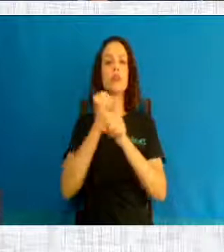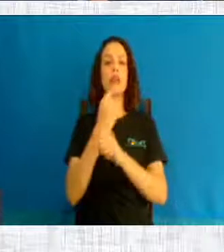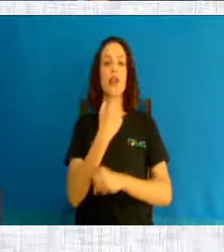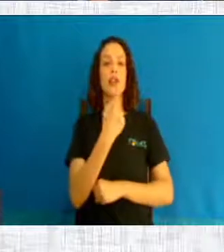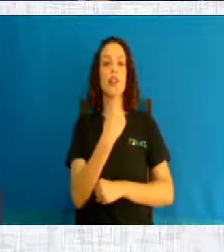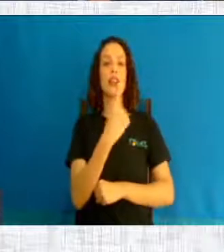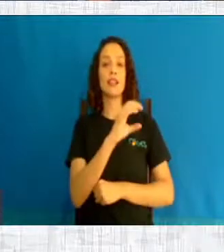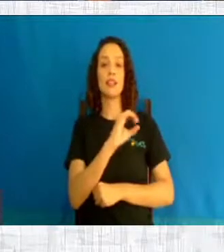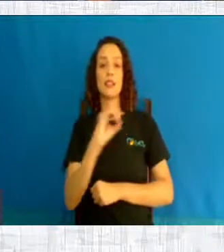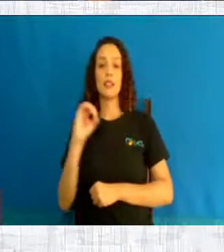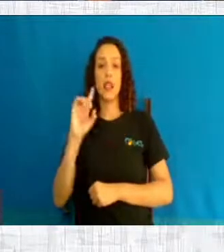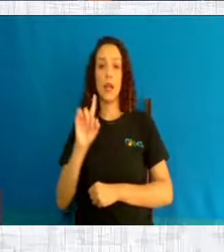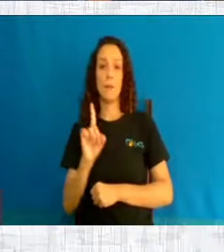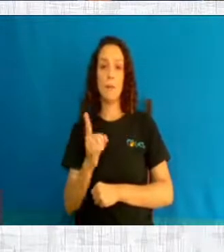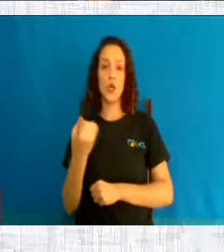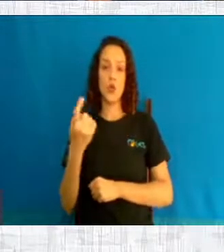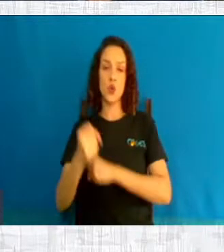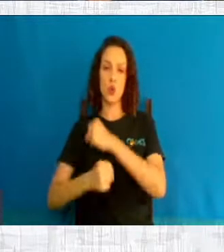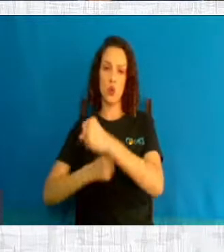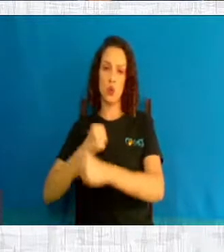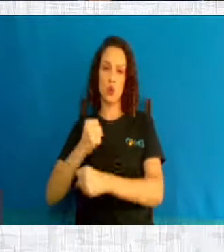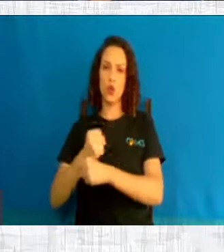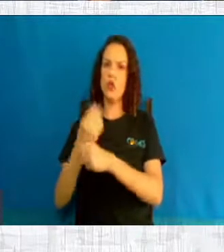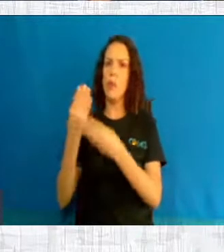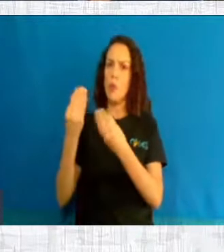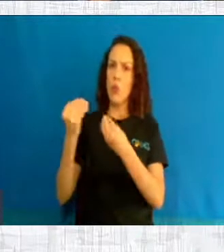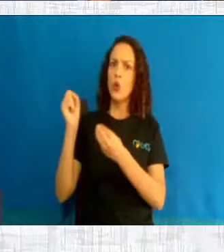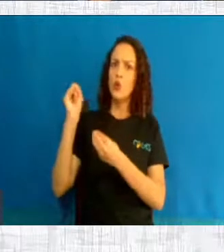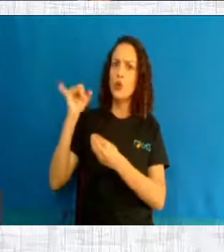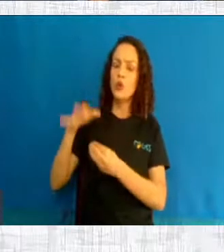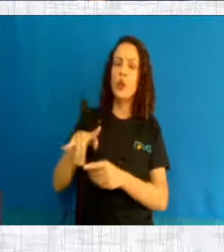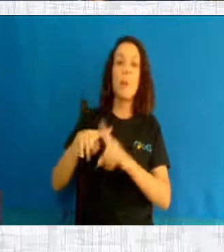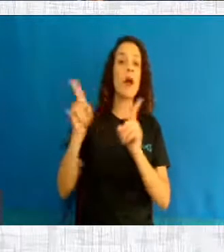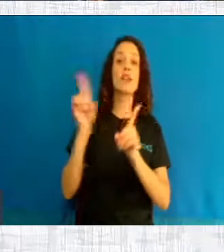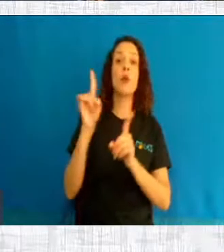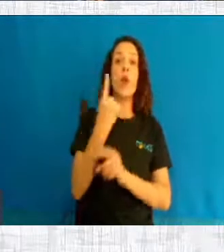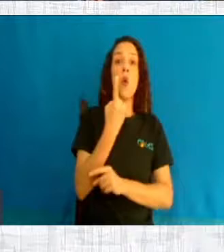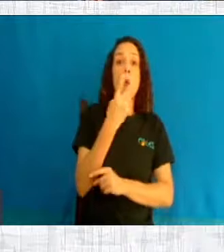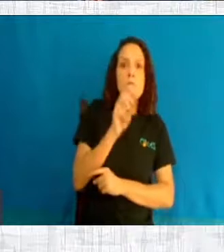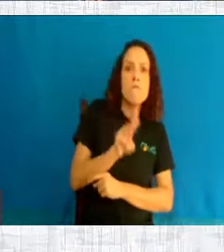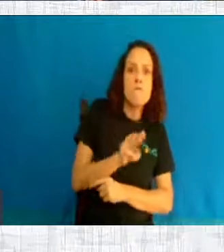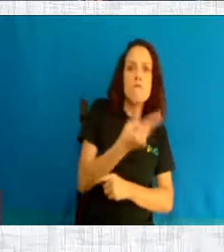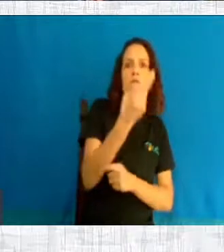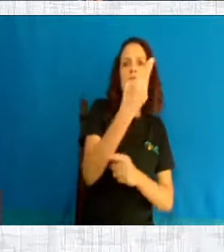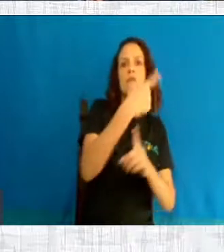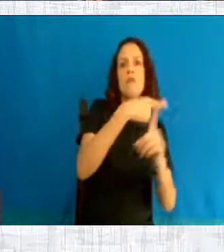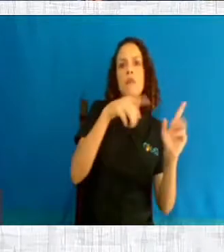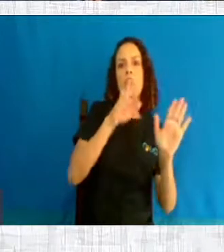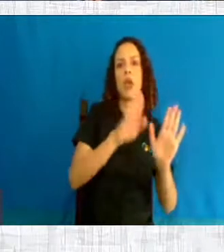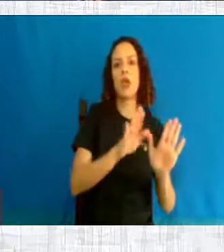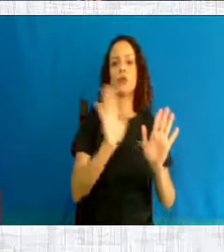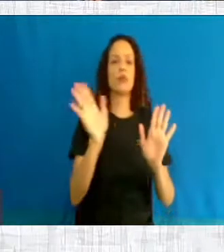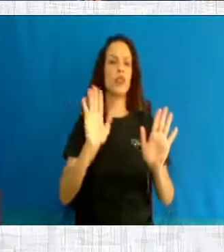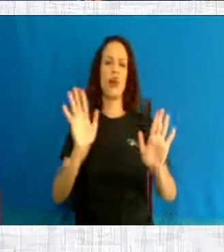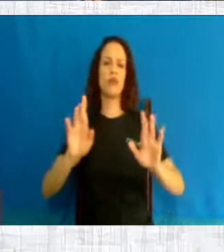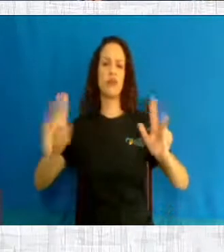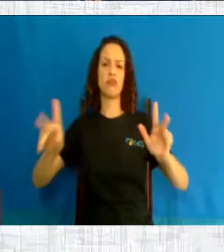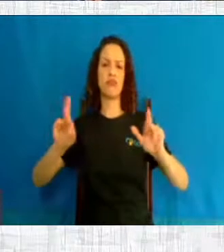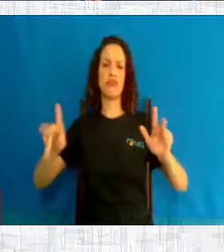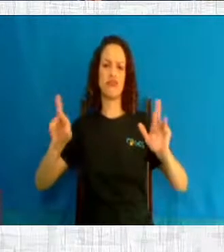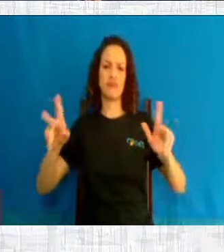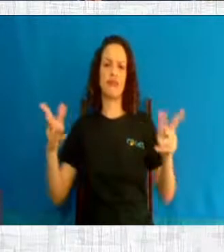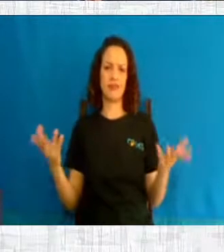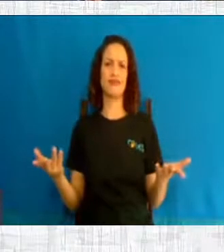É, mas não é um milhão e meio, como estava sendo dito, são 100 mil que são estimados, então, por ano em nosso